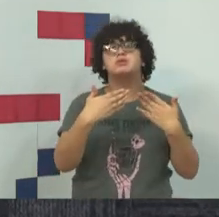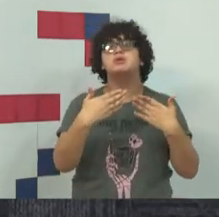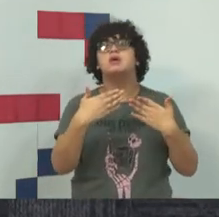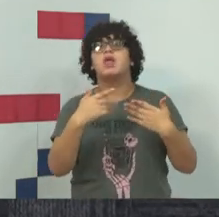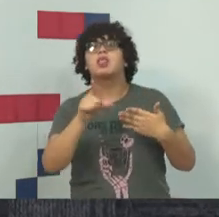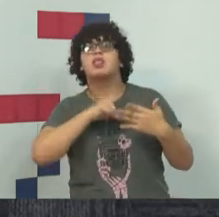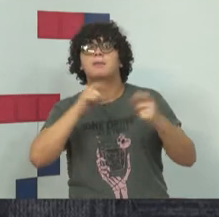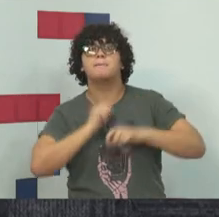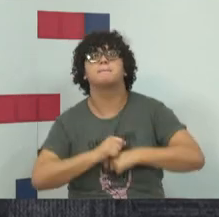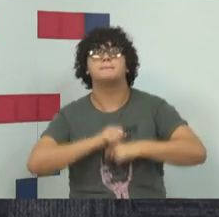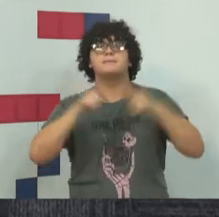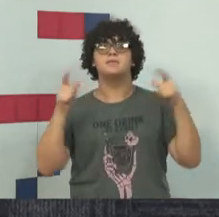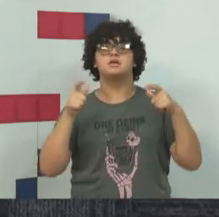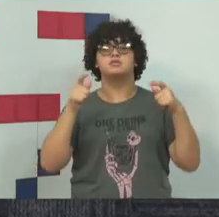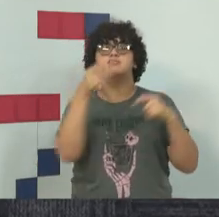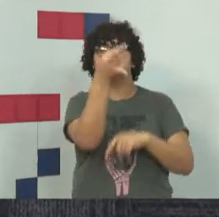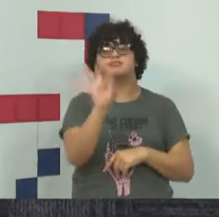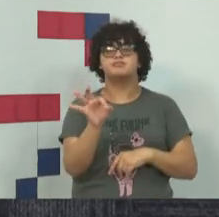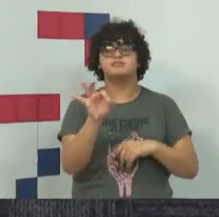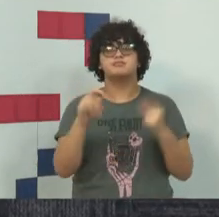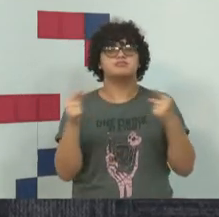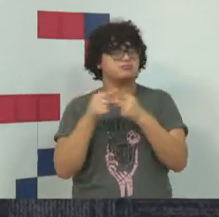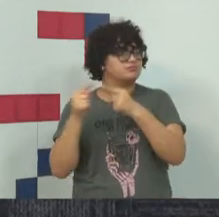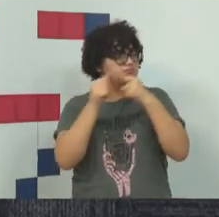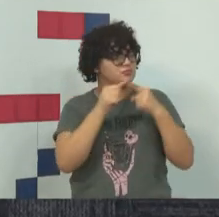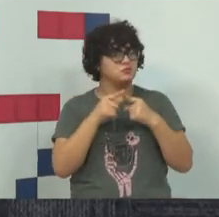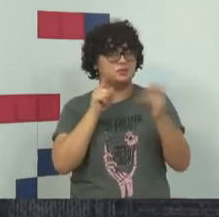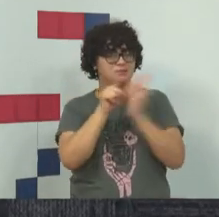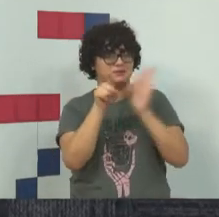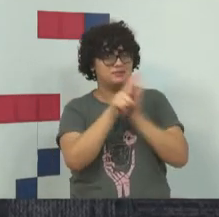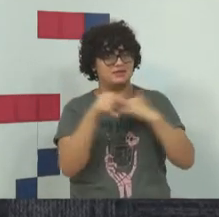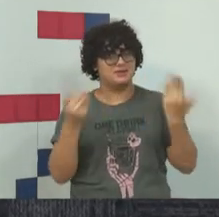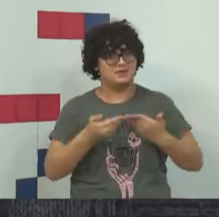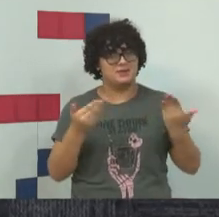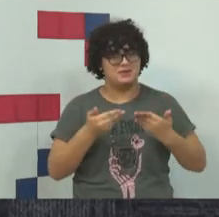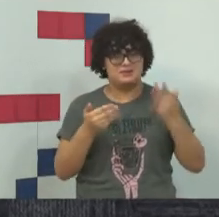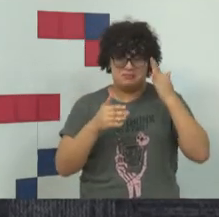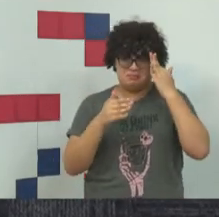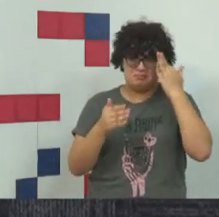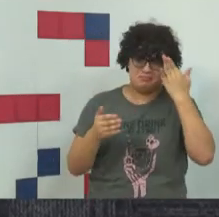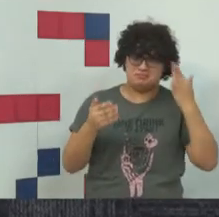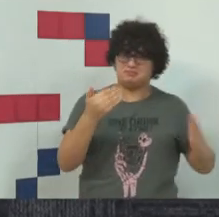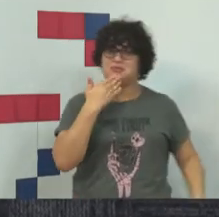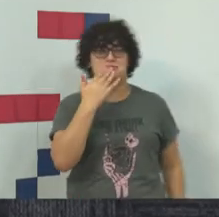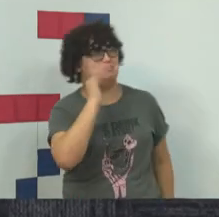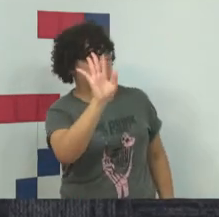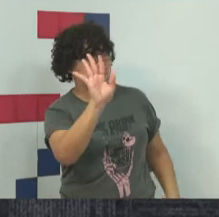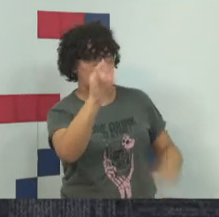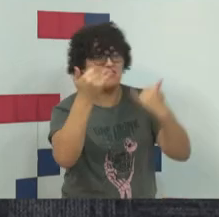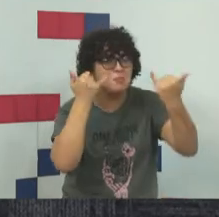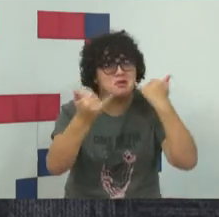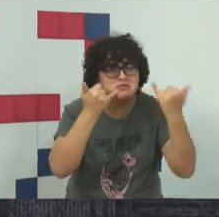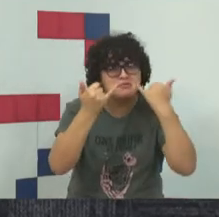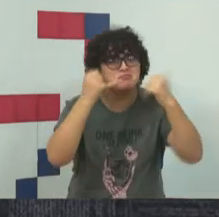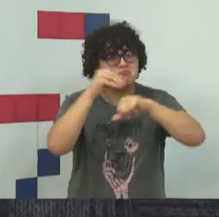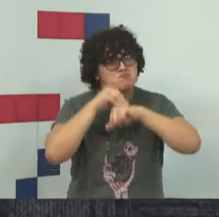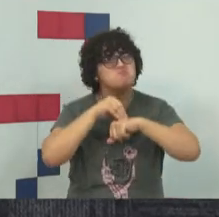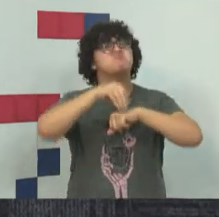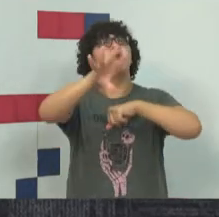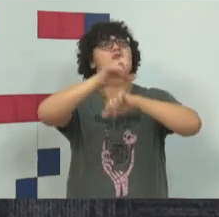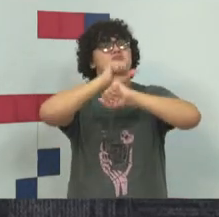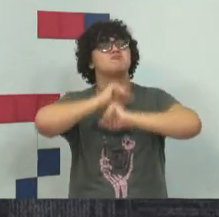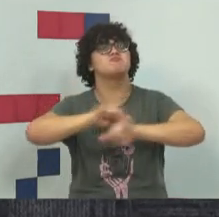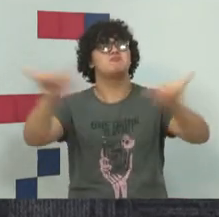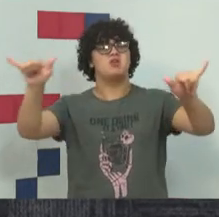a dimensão correta, dadas essas perguntas, é que o meio ambiente informacional telemático,